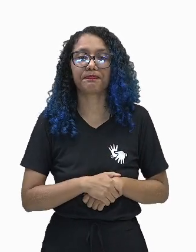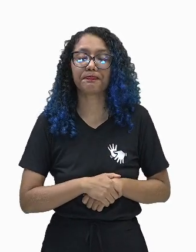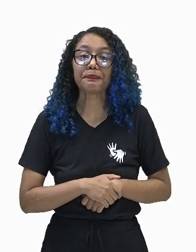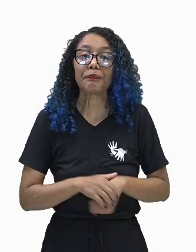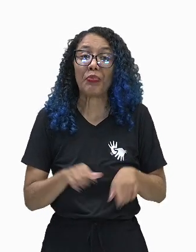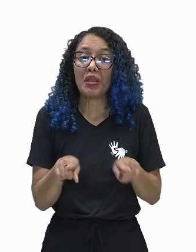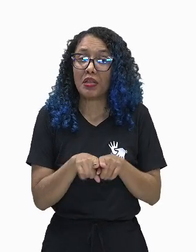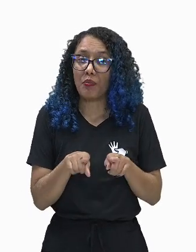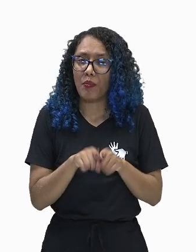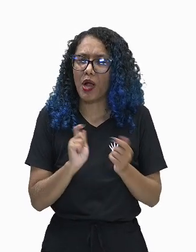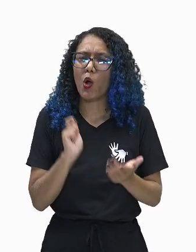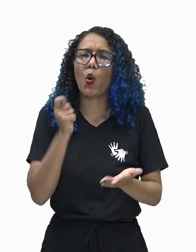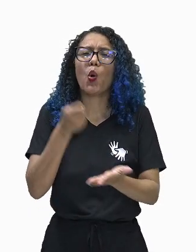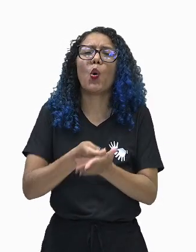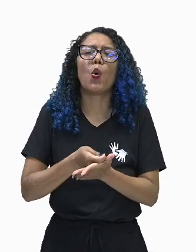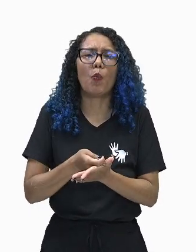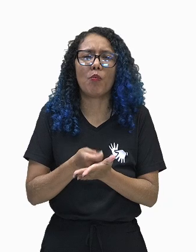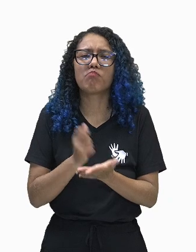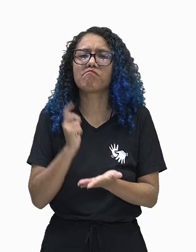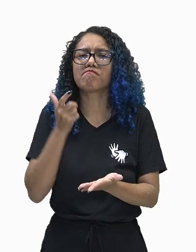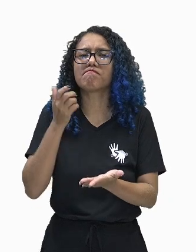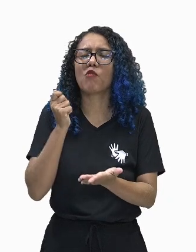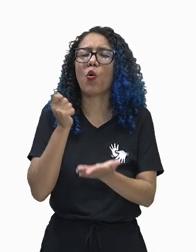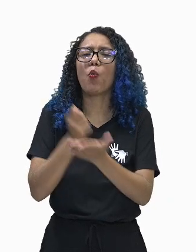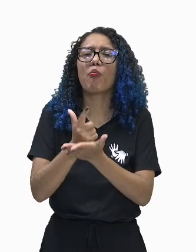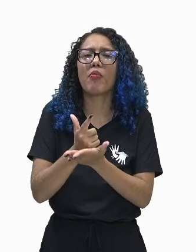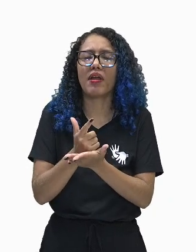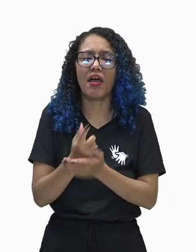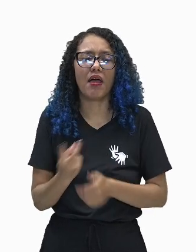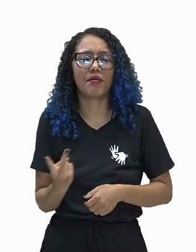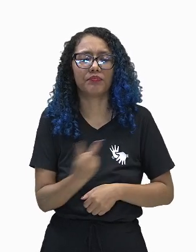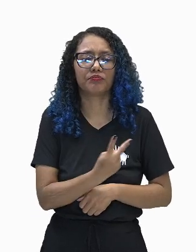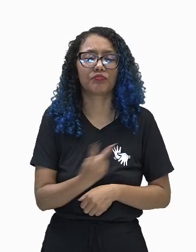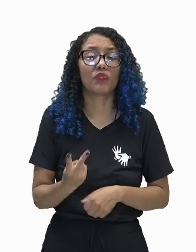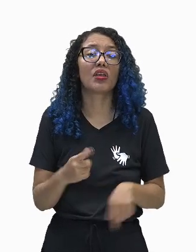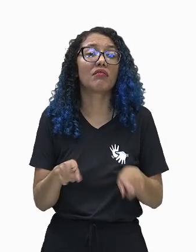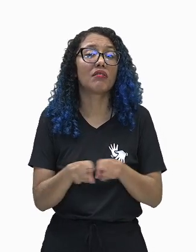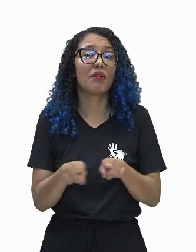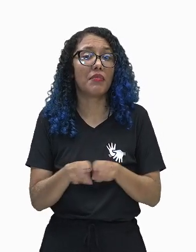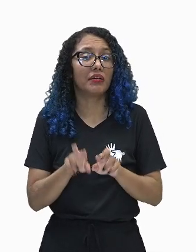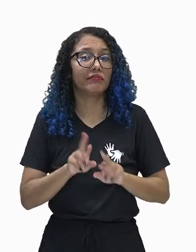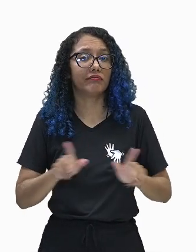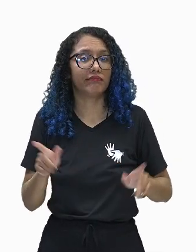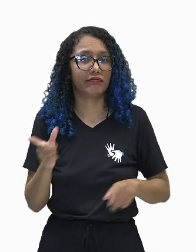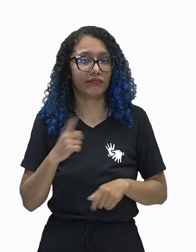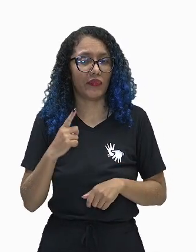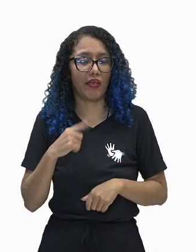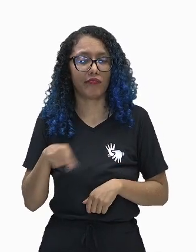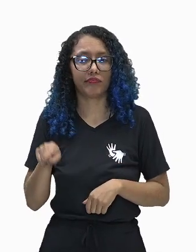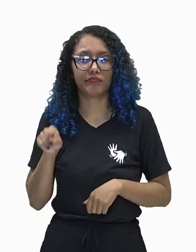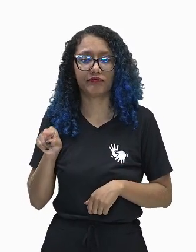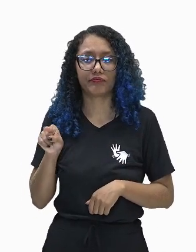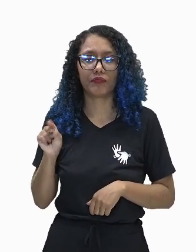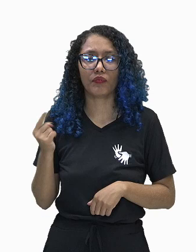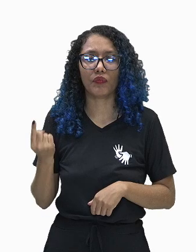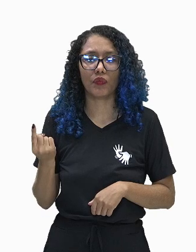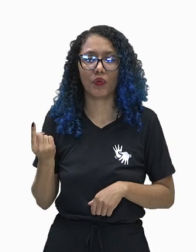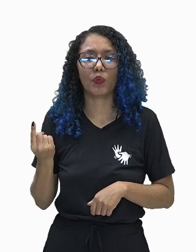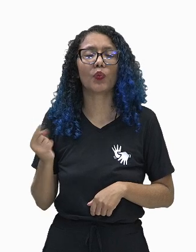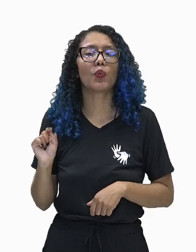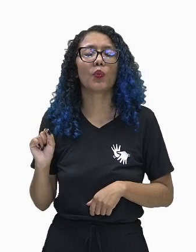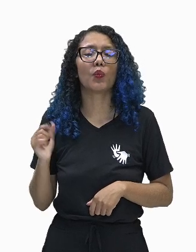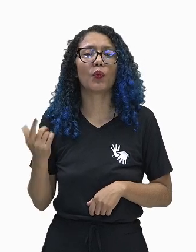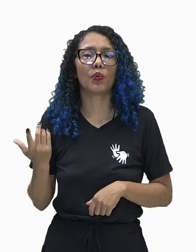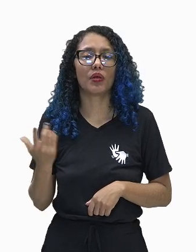se adquirir um instrumento e outro, também há uma diferença muito grande de custo. O óptico, que tem uma tecnologia